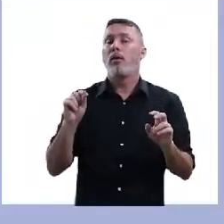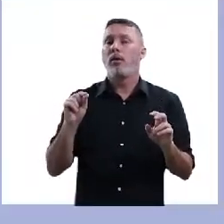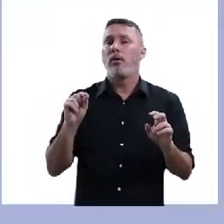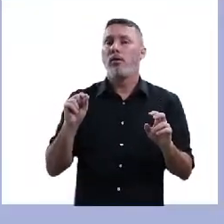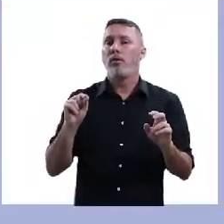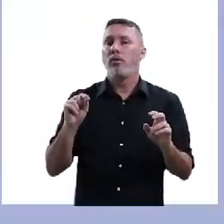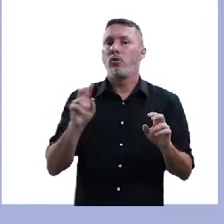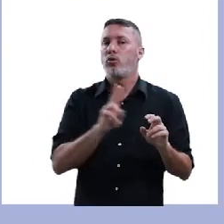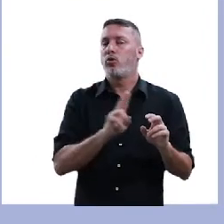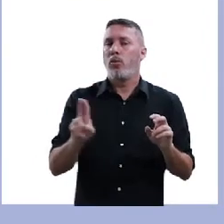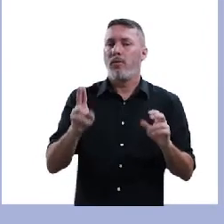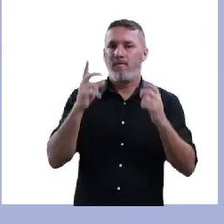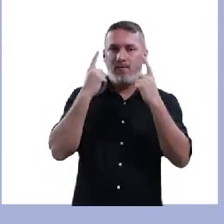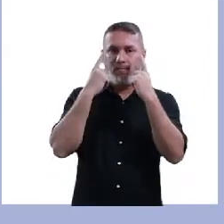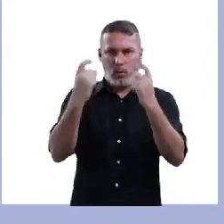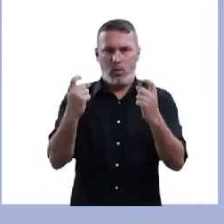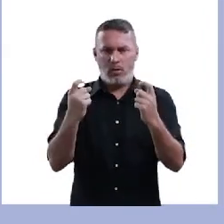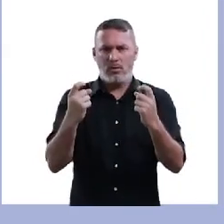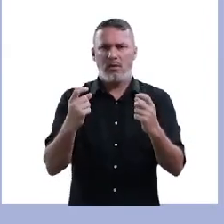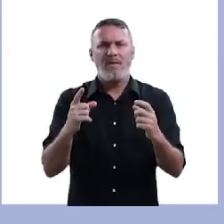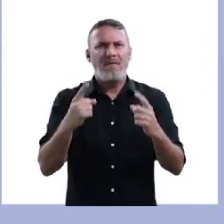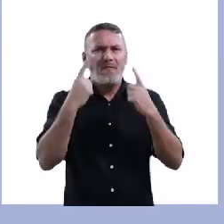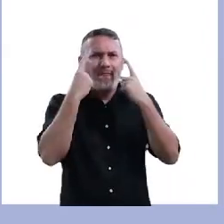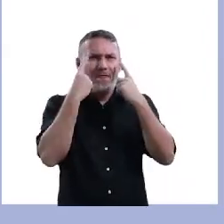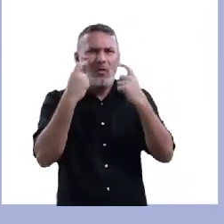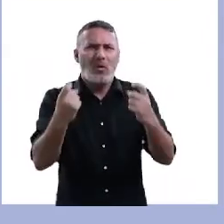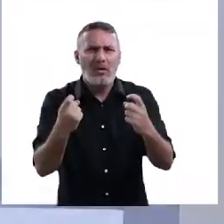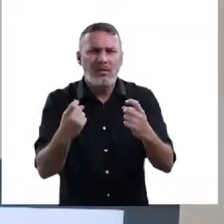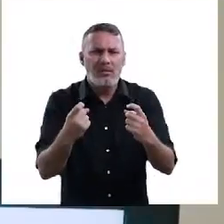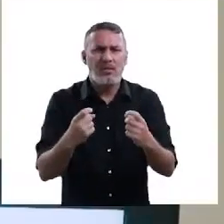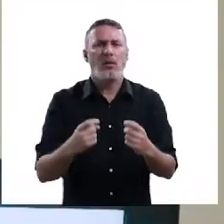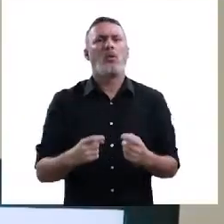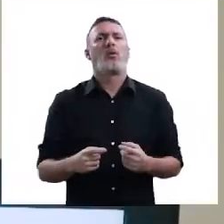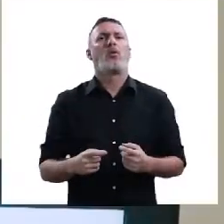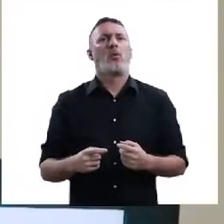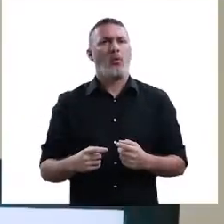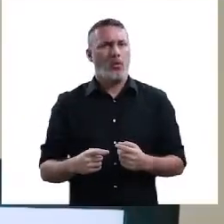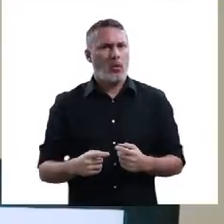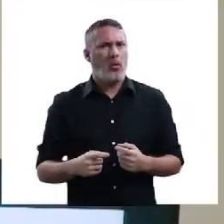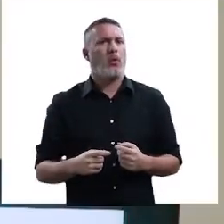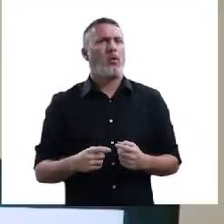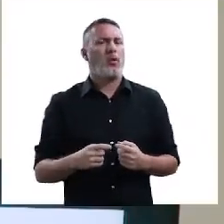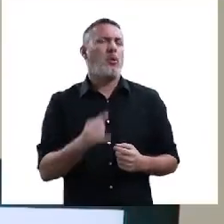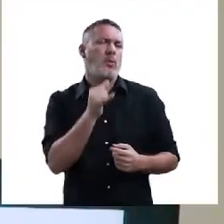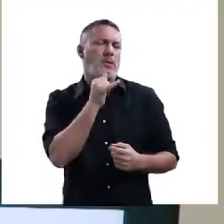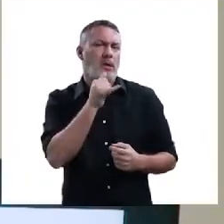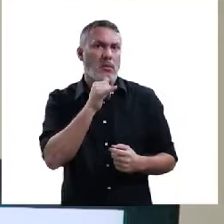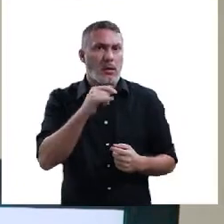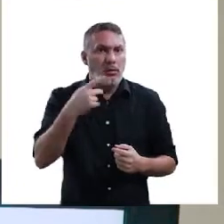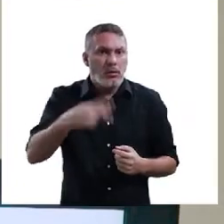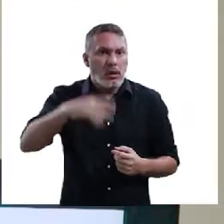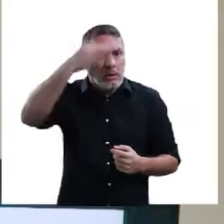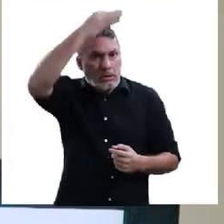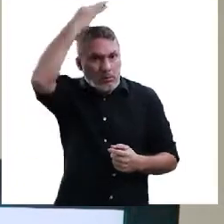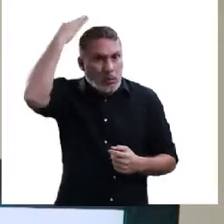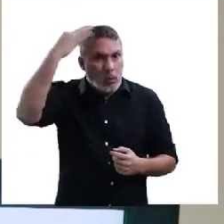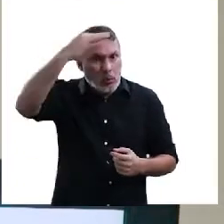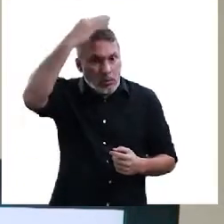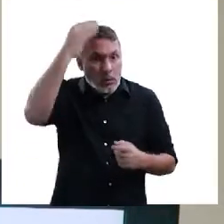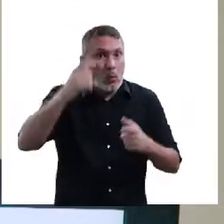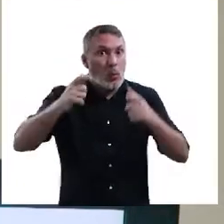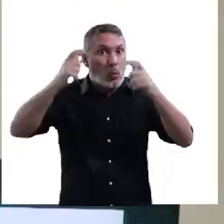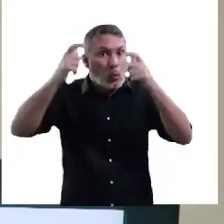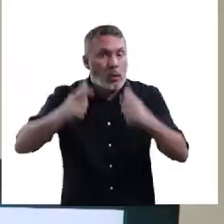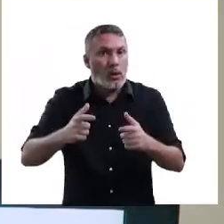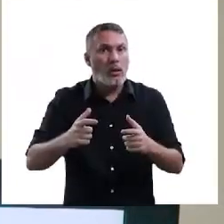violência. Quando nós falamos em violência, o fala o seguinte. Olha, o estado do Espírito Santo é um